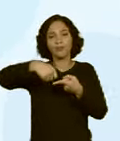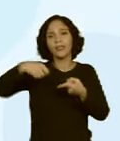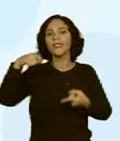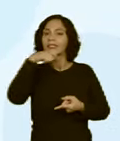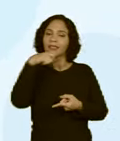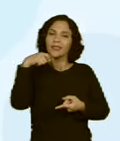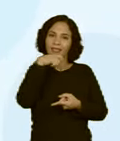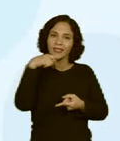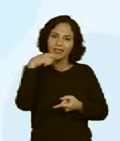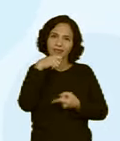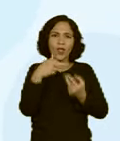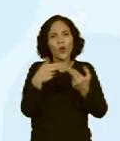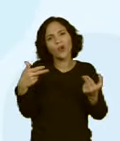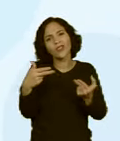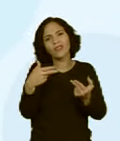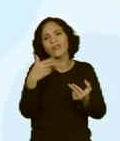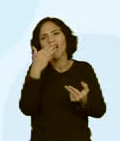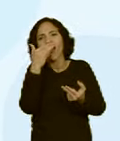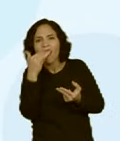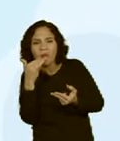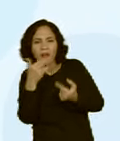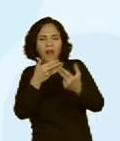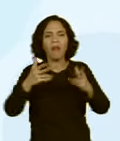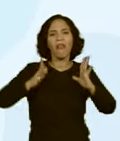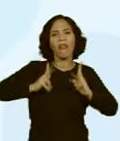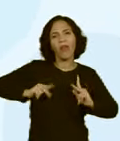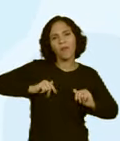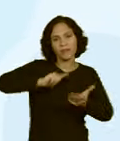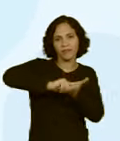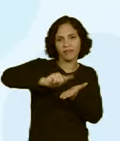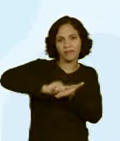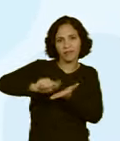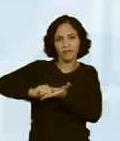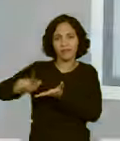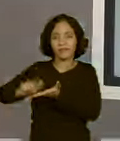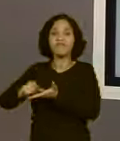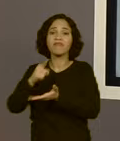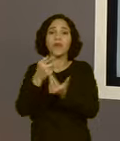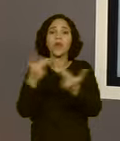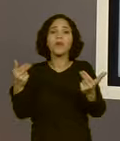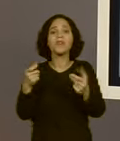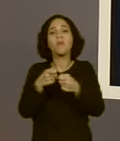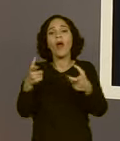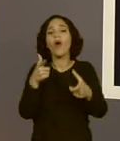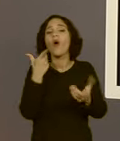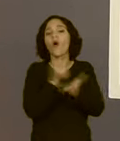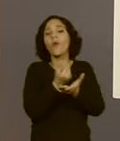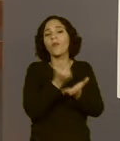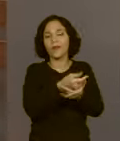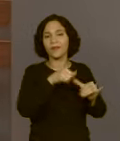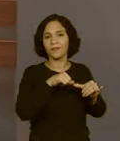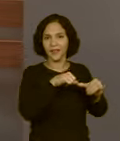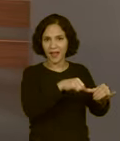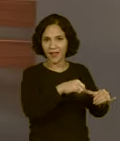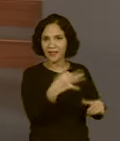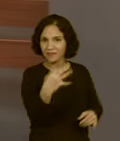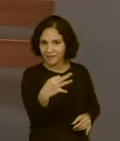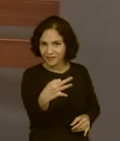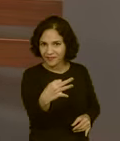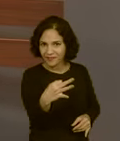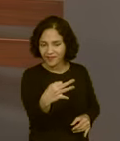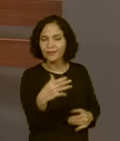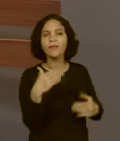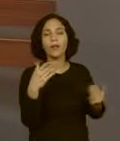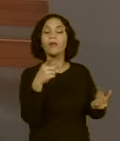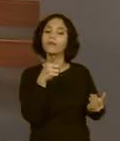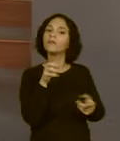dente, ou seja, alimentação, produtos de higiene e limpeza são geralmente os produtos que a gente compra no supermercado, não é verdade?